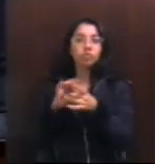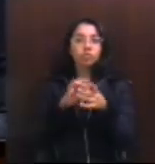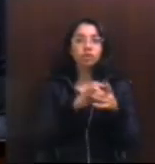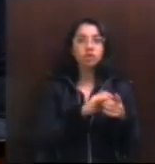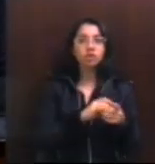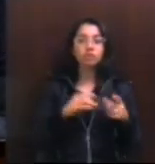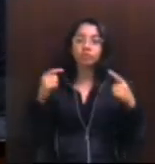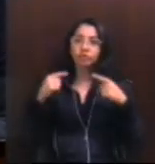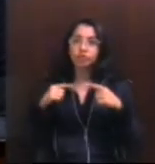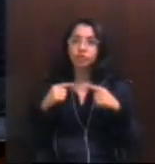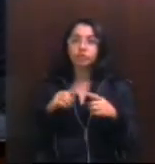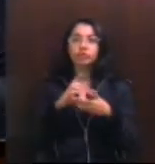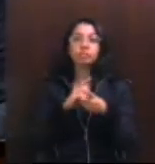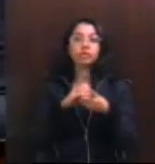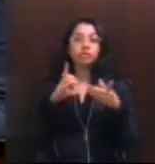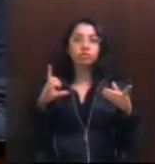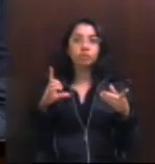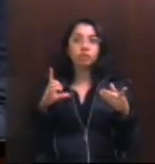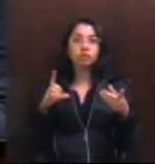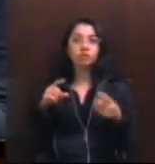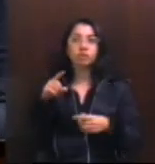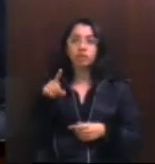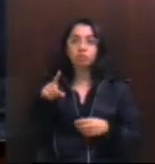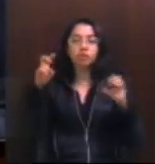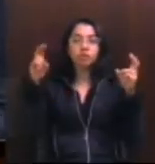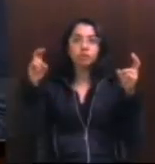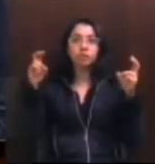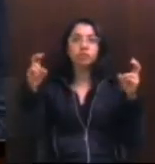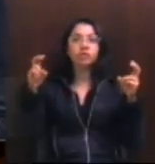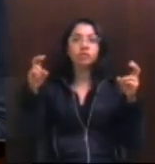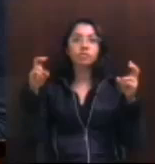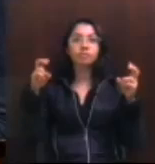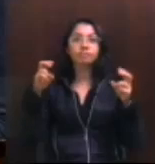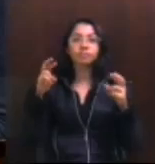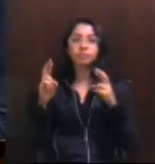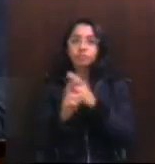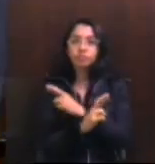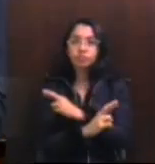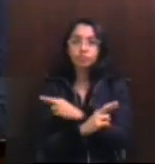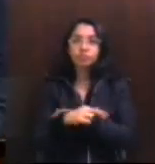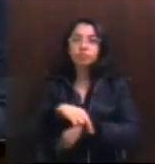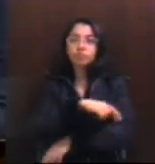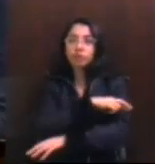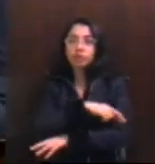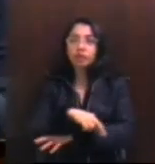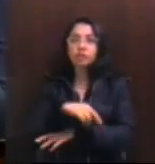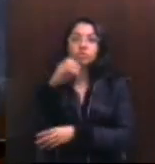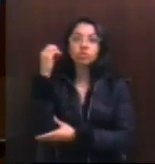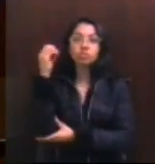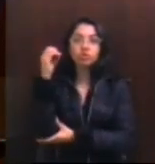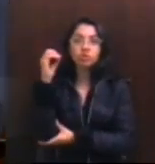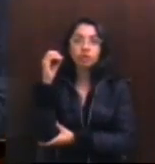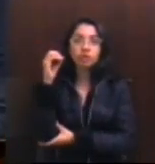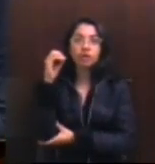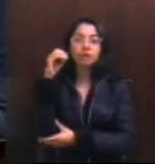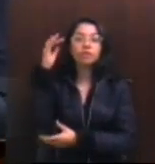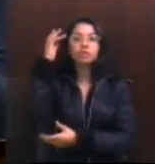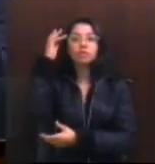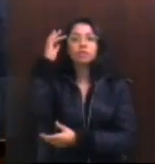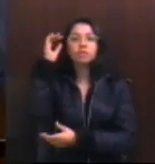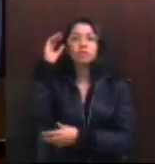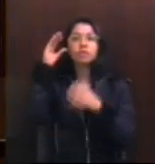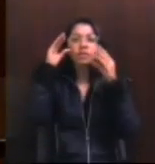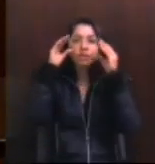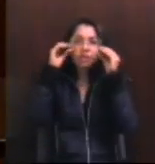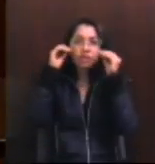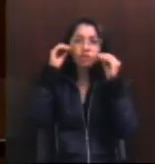contexto de luta pela democracia. É por esse contexto que as ruas de Porto Alegre foram tomadas na noite de ontem, na noite de quinta passada,